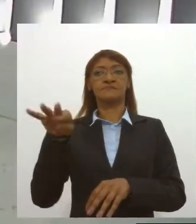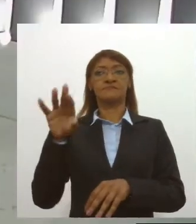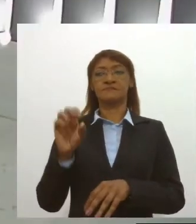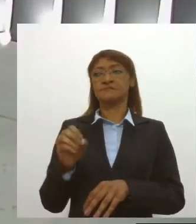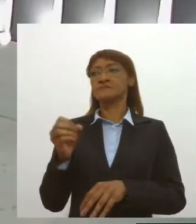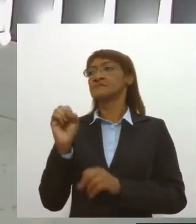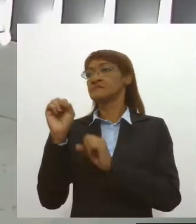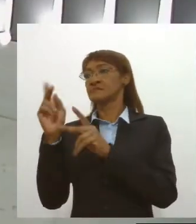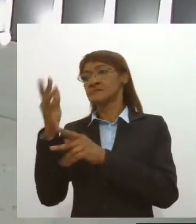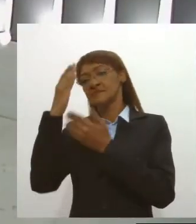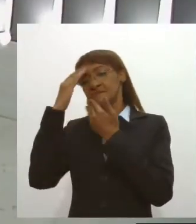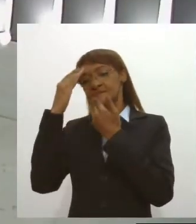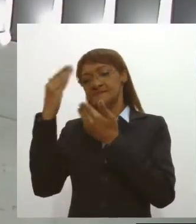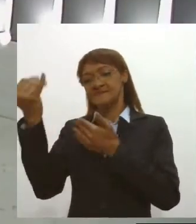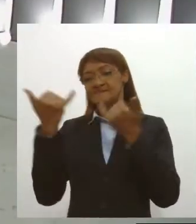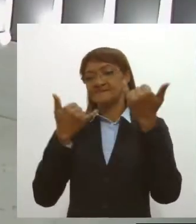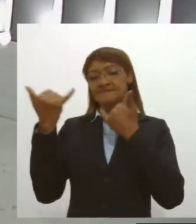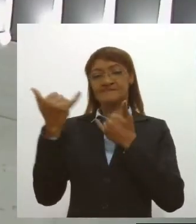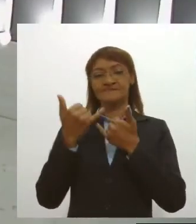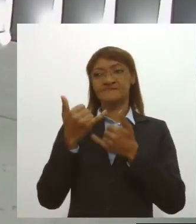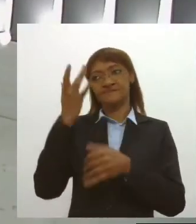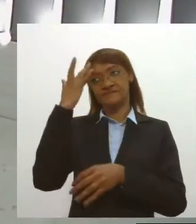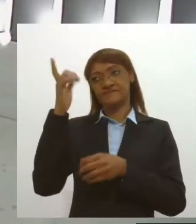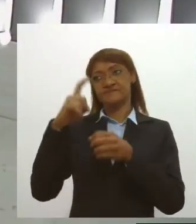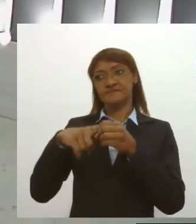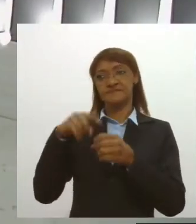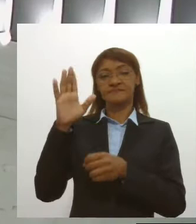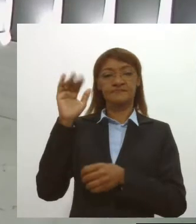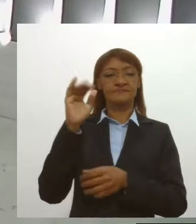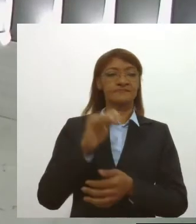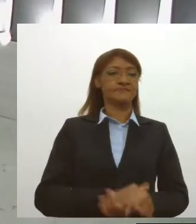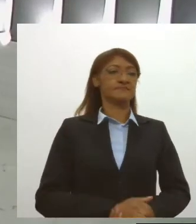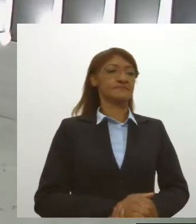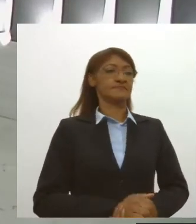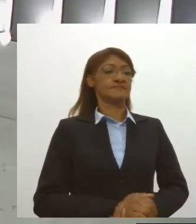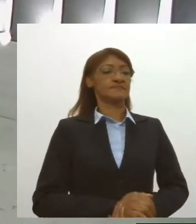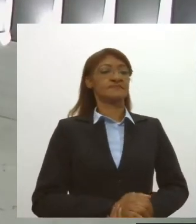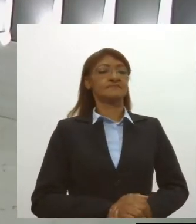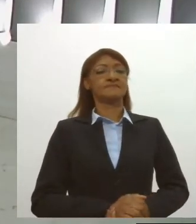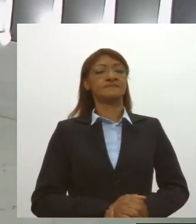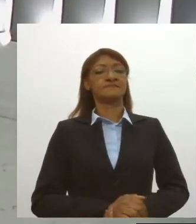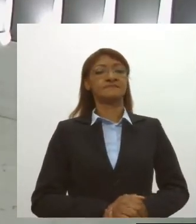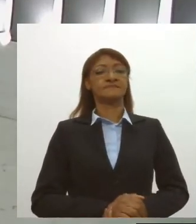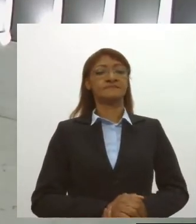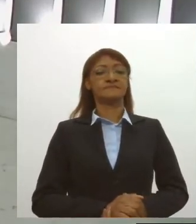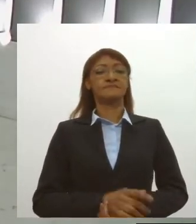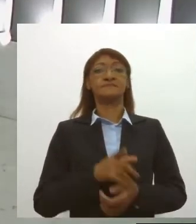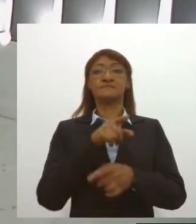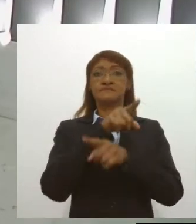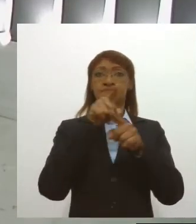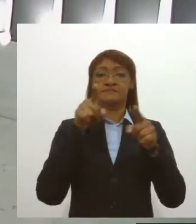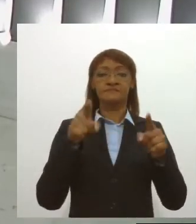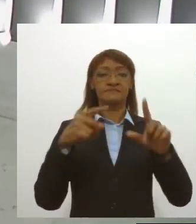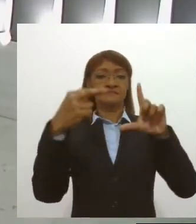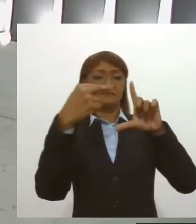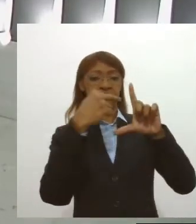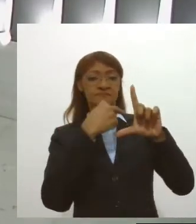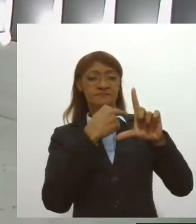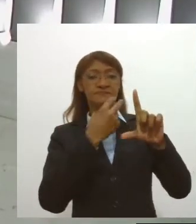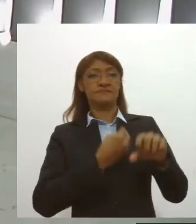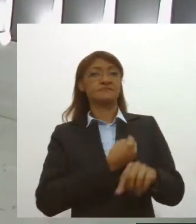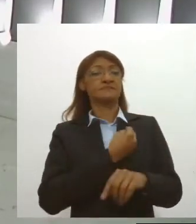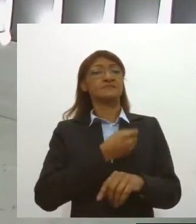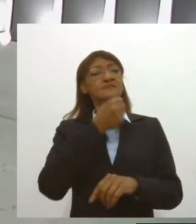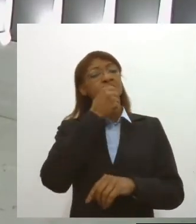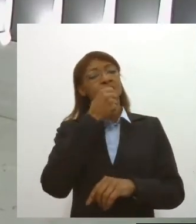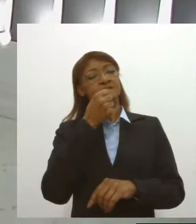muito obrigada pelas informações, Etienne, até amanhã. Até. E olha, para você que está acompanhando aqui o nosso